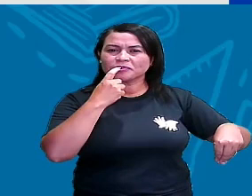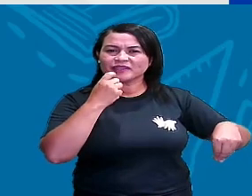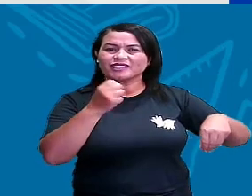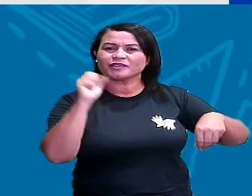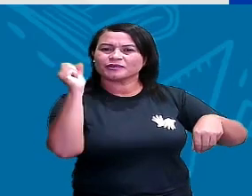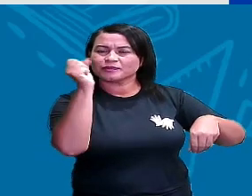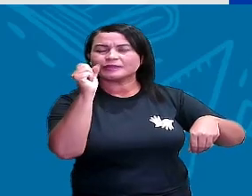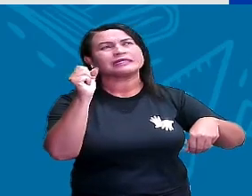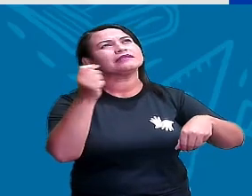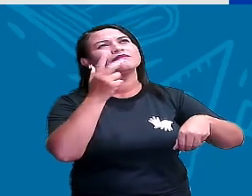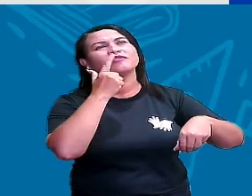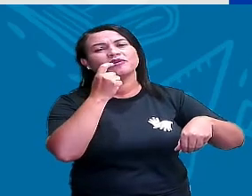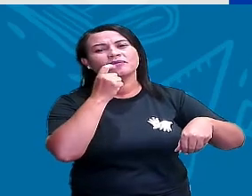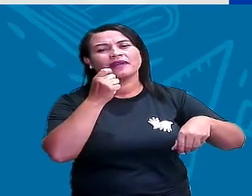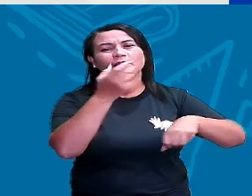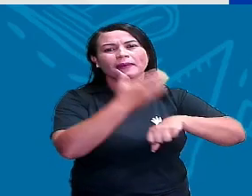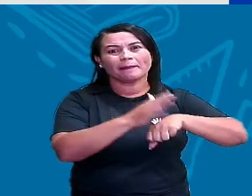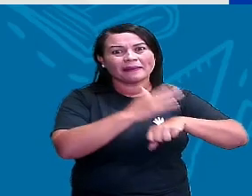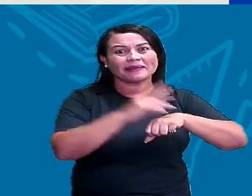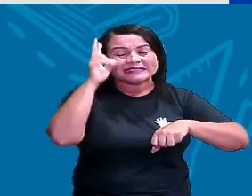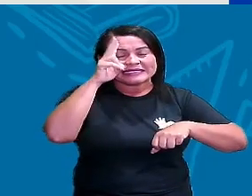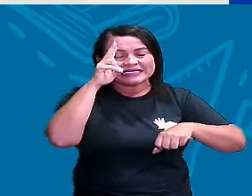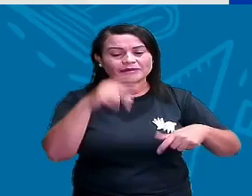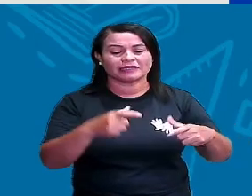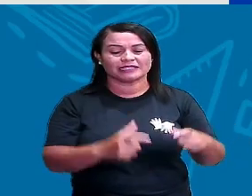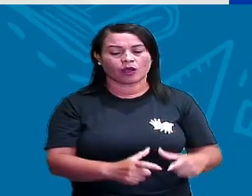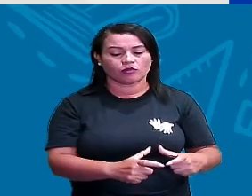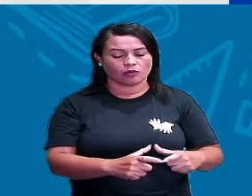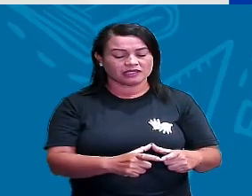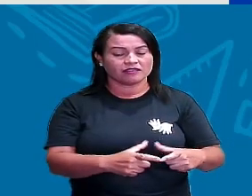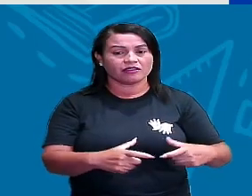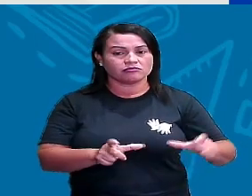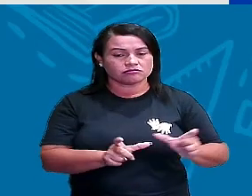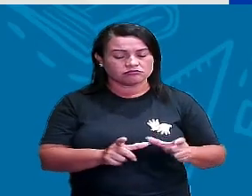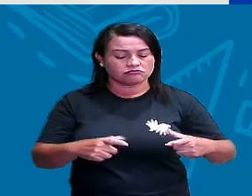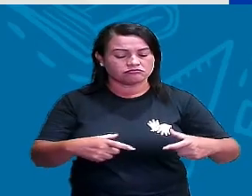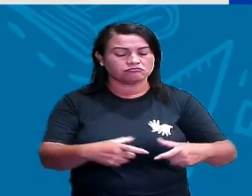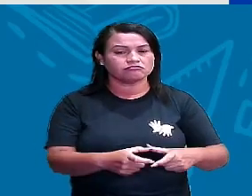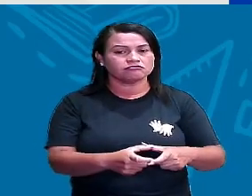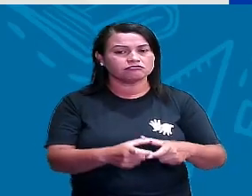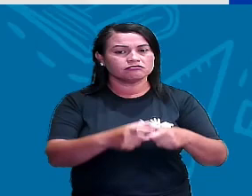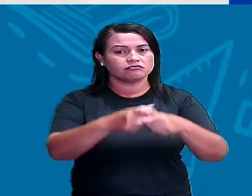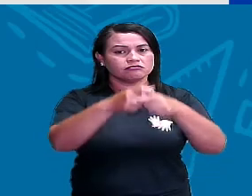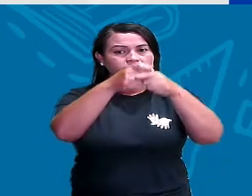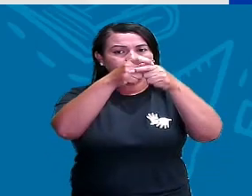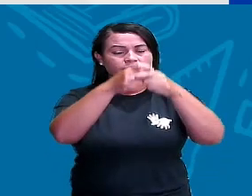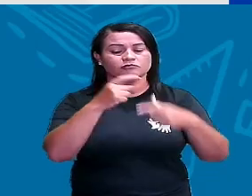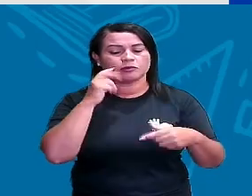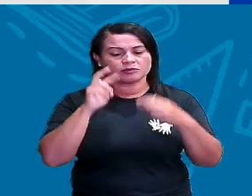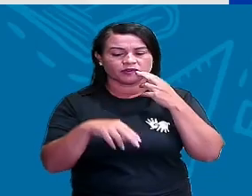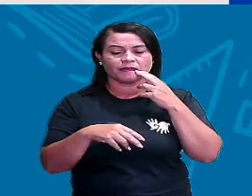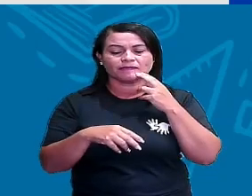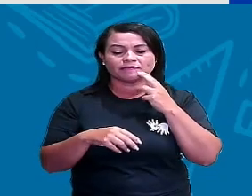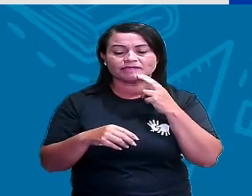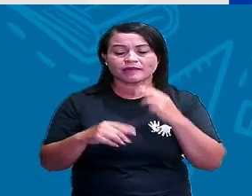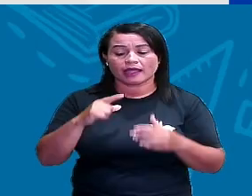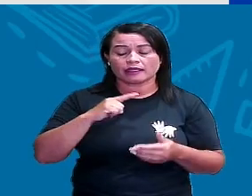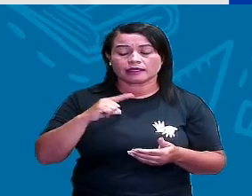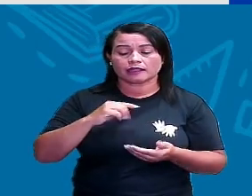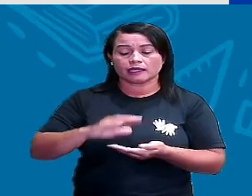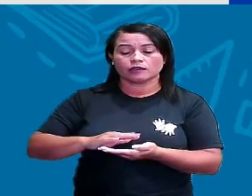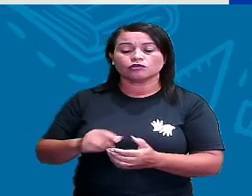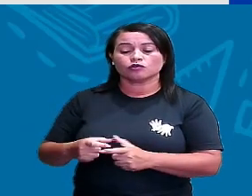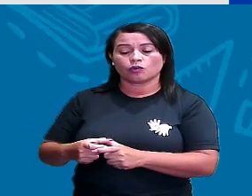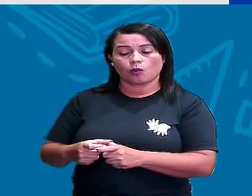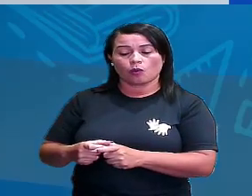e por uma superfície curva. Vejam aí, ó. Vamos ver a planificação do cone. Na planificação